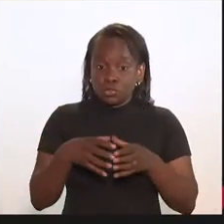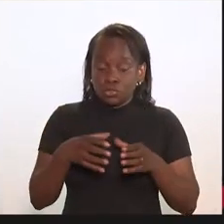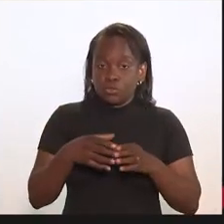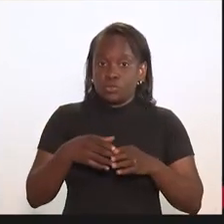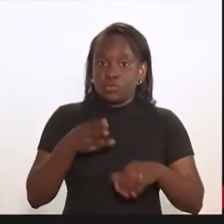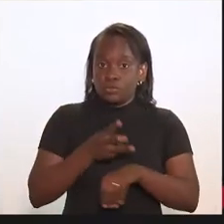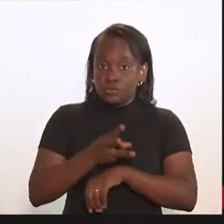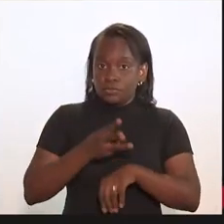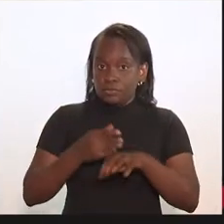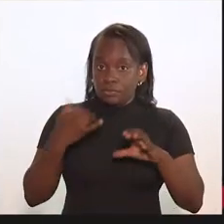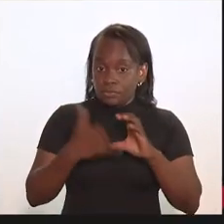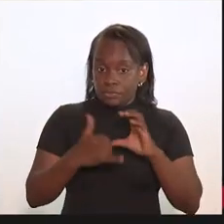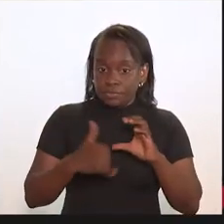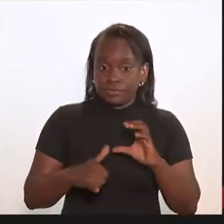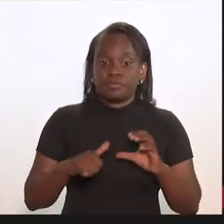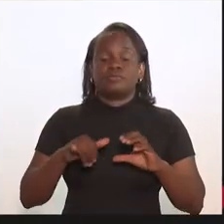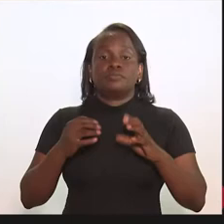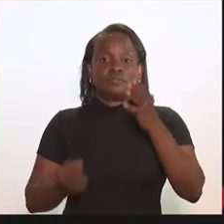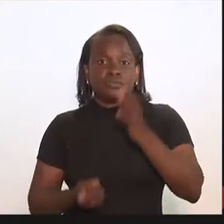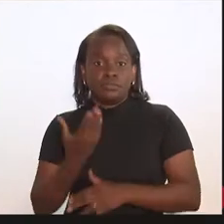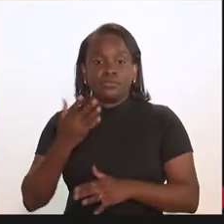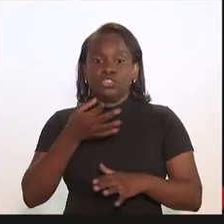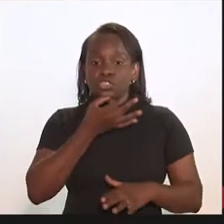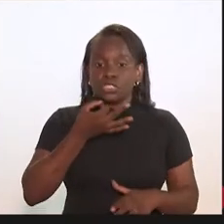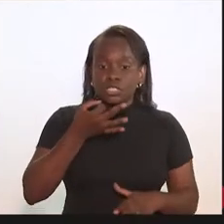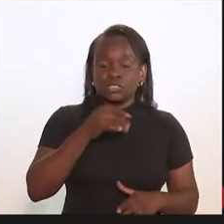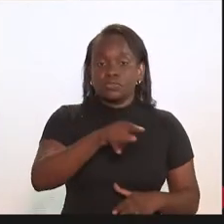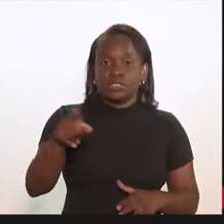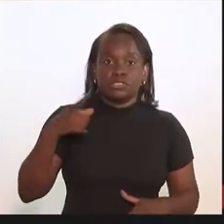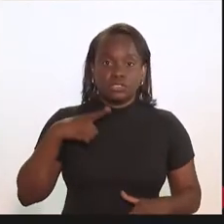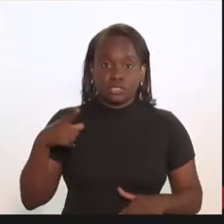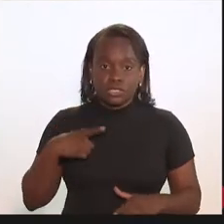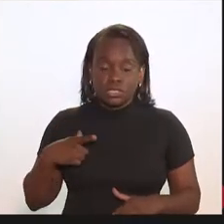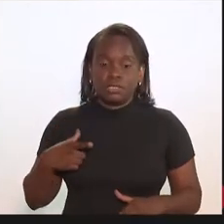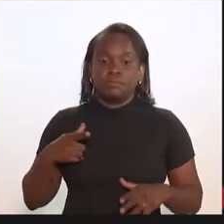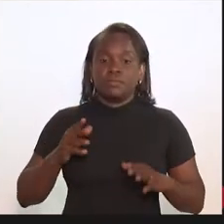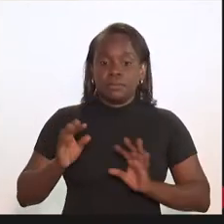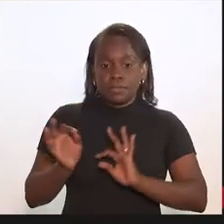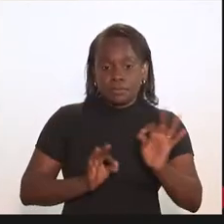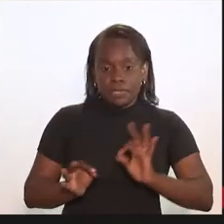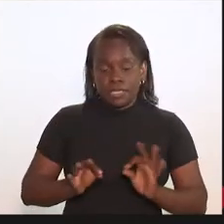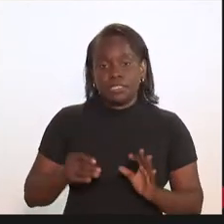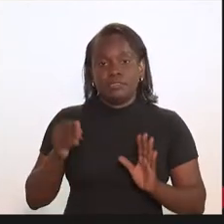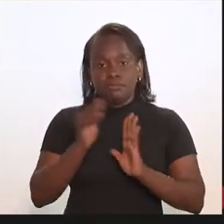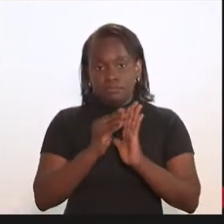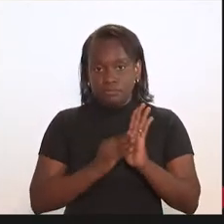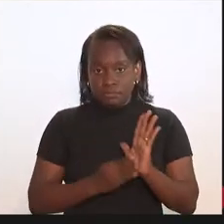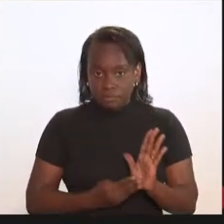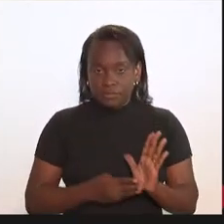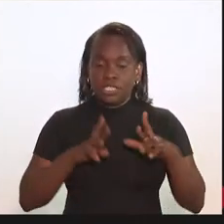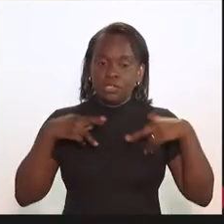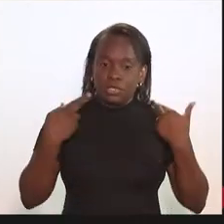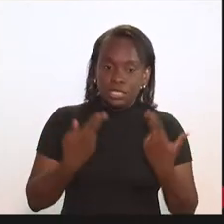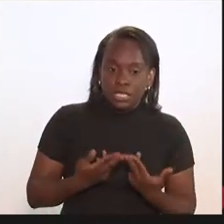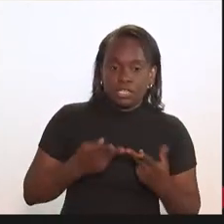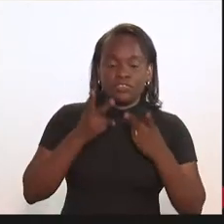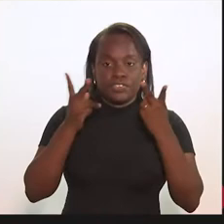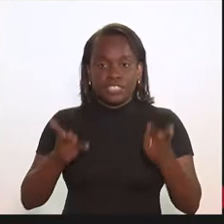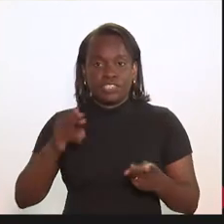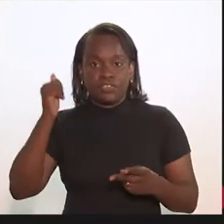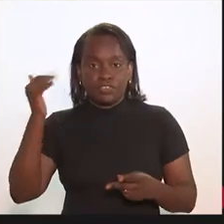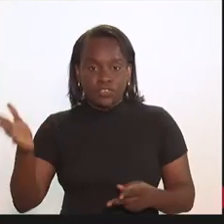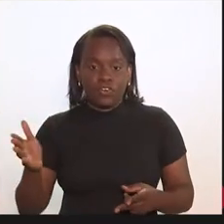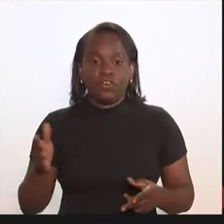grupo de WhatsApp que foi criado, as sugestões que os senhores têm para a construção desse plano. Reuniões,